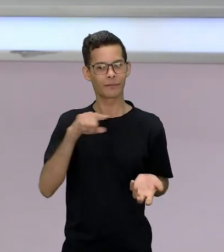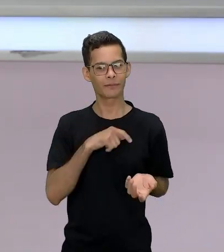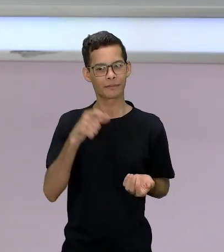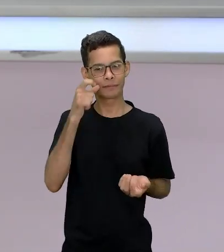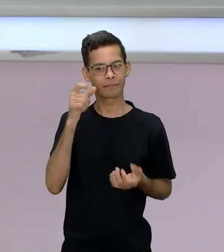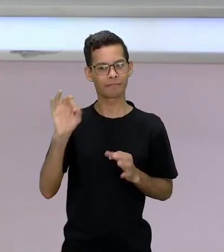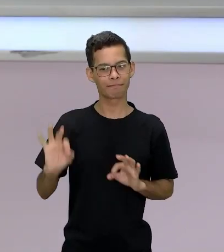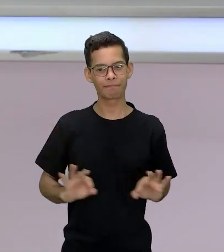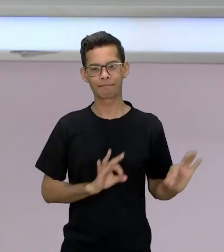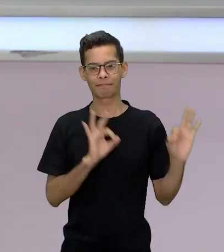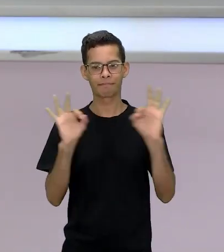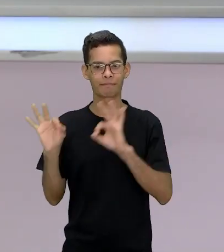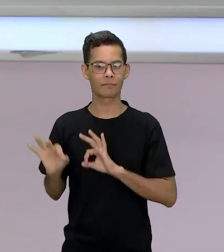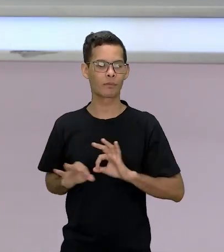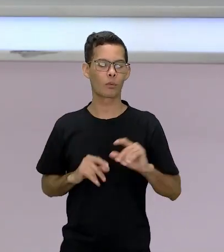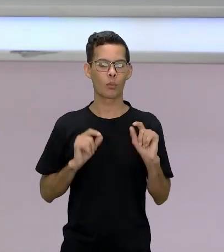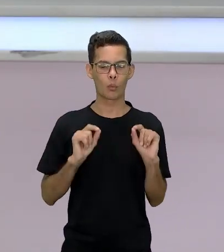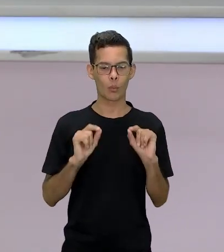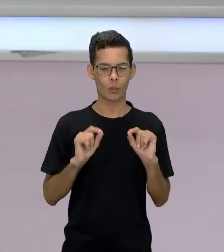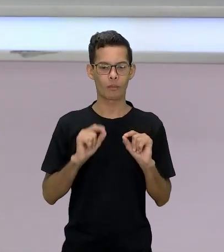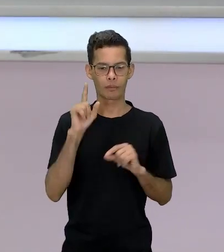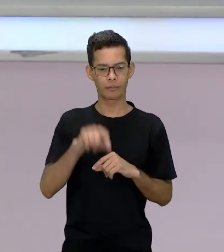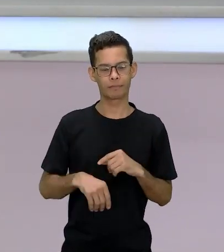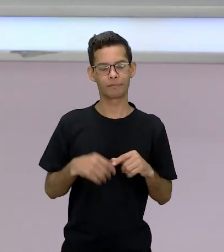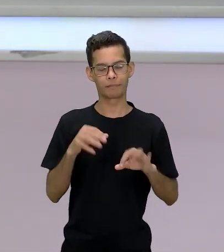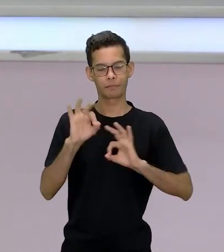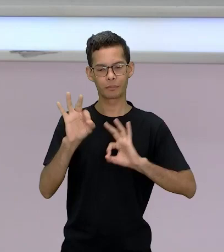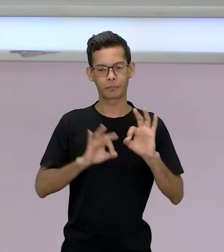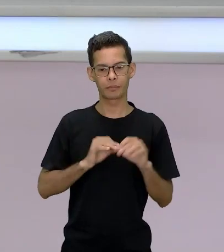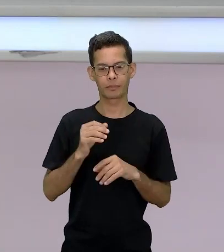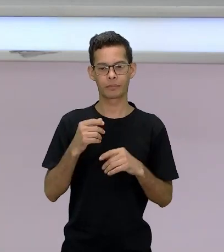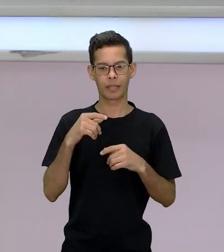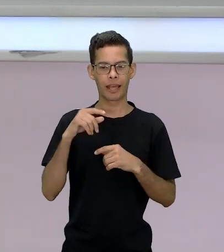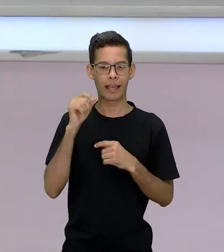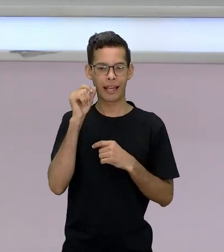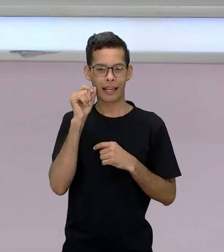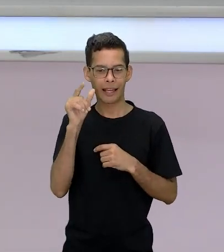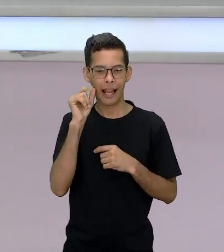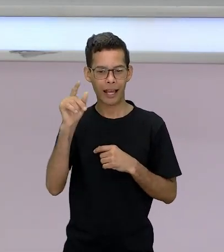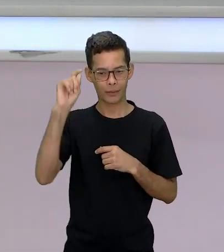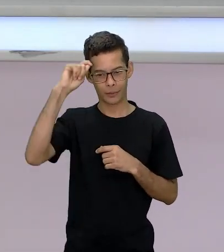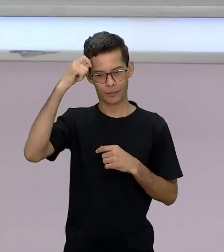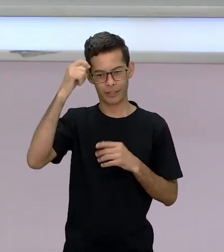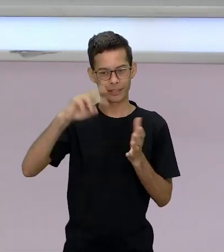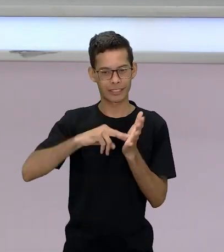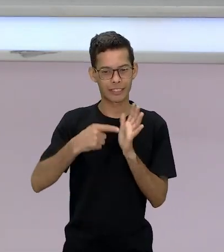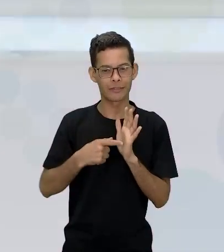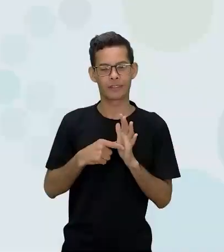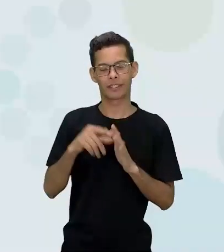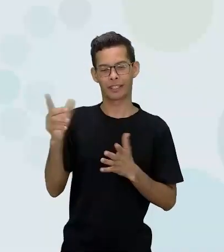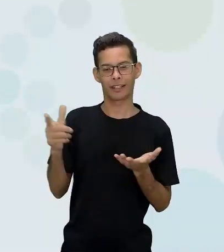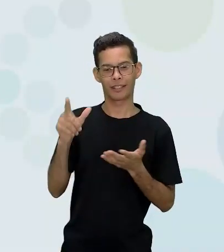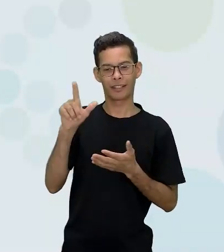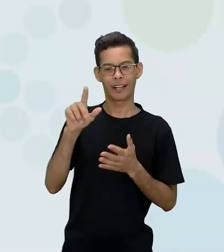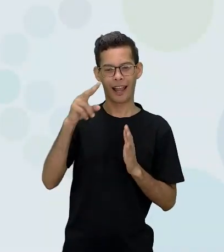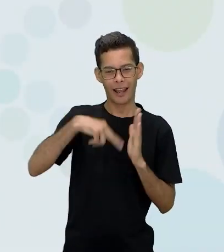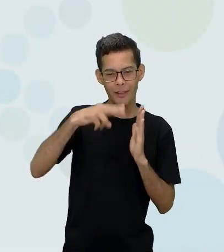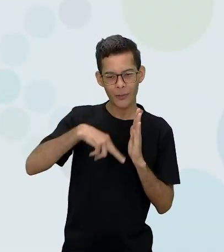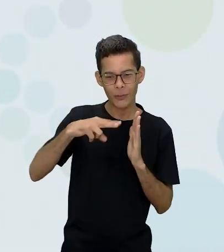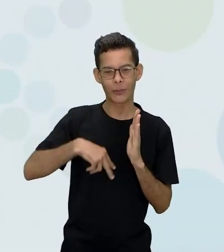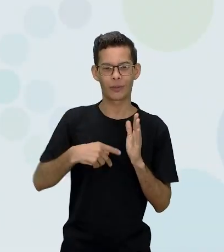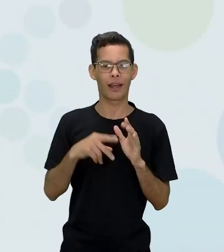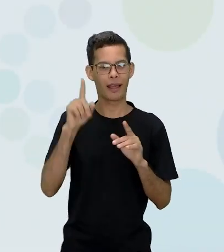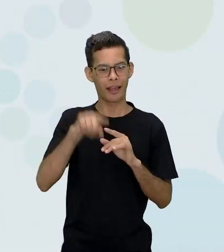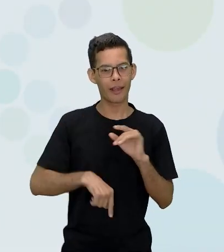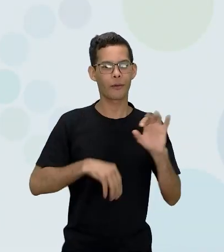assistindo ao programa Clube Gato Preto, Clube de Leitura Gato Preto. É um programa que vai